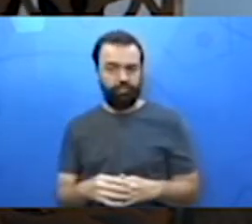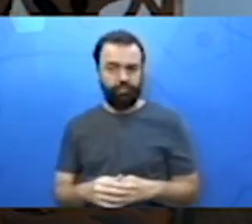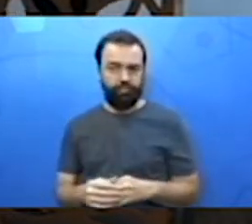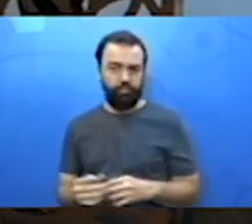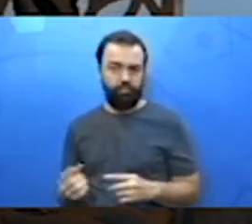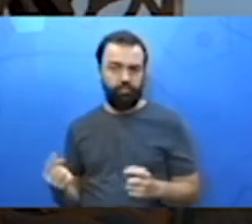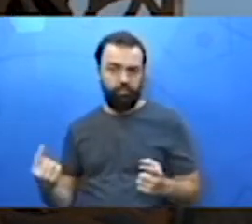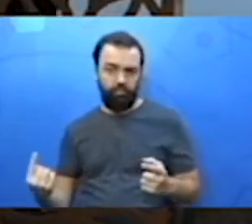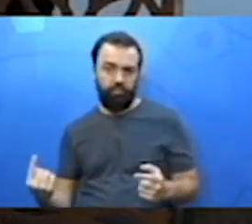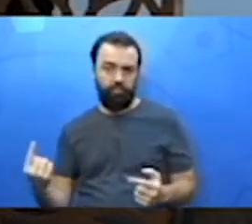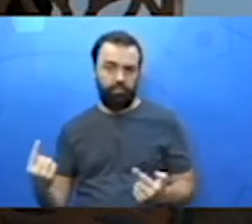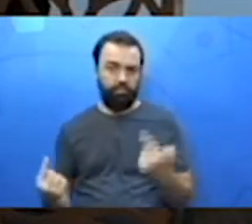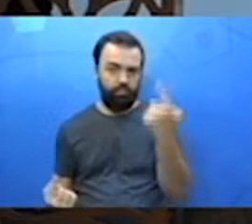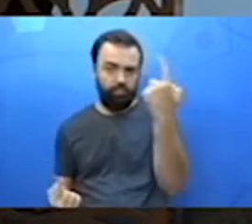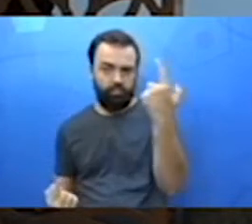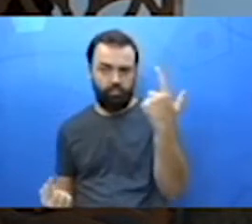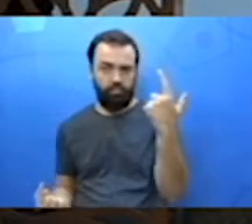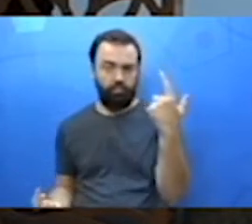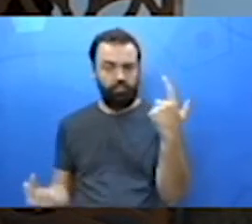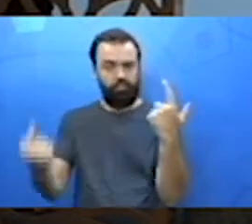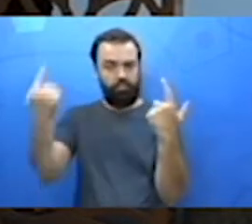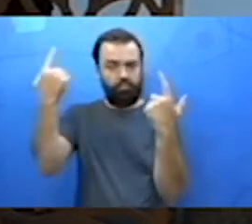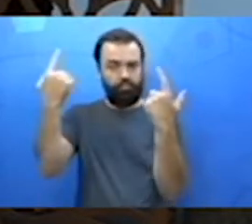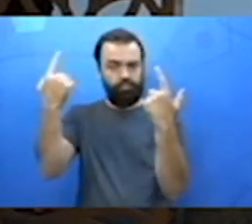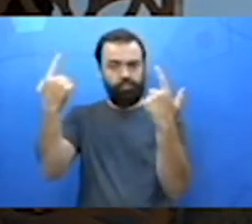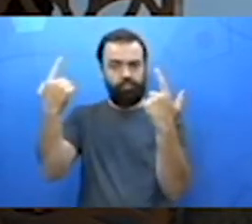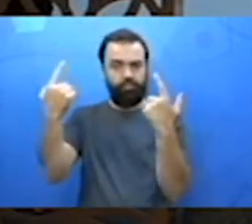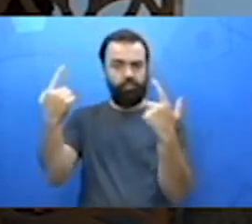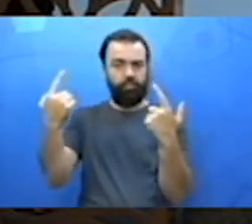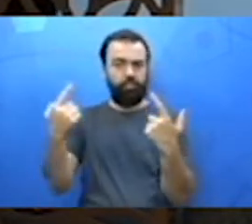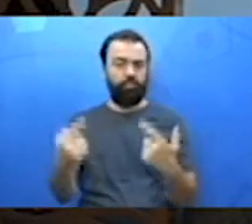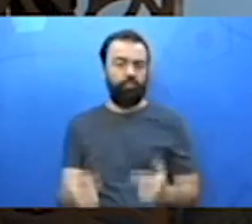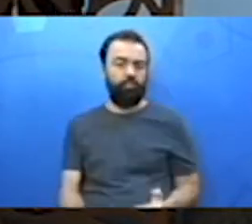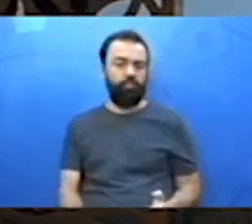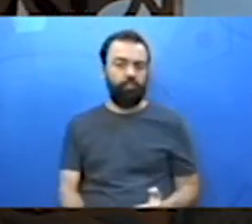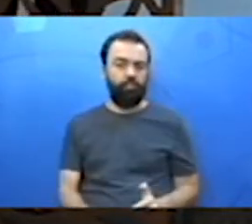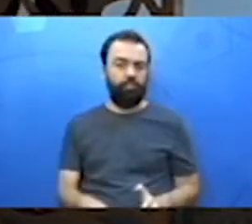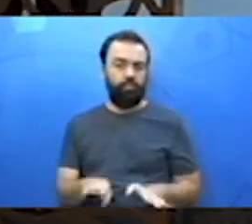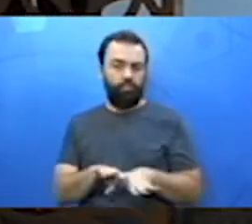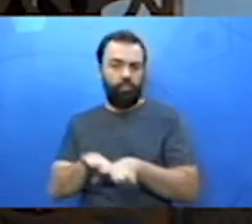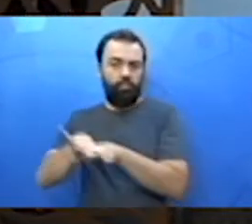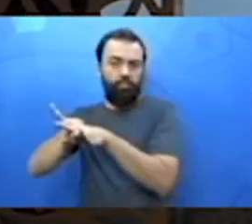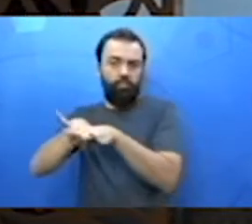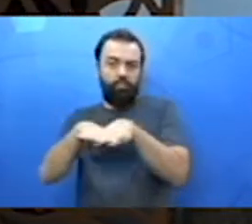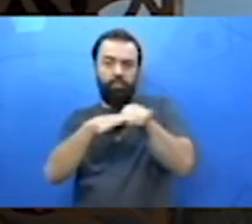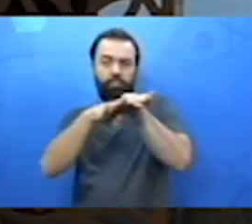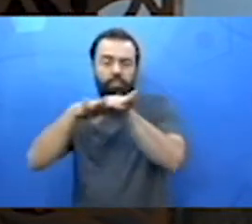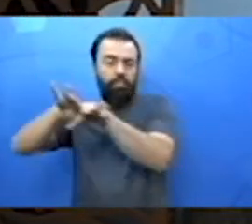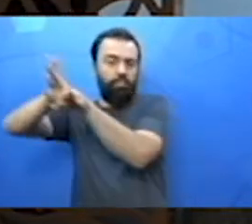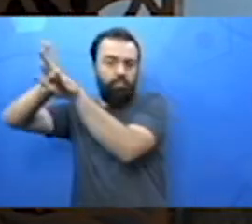Tanto do caderno como o valor do objeto.